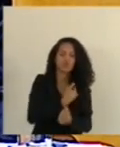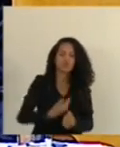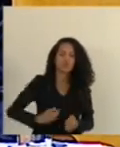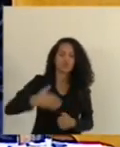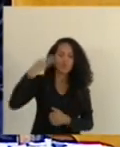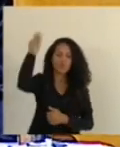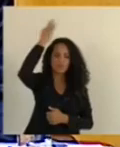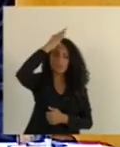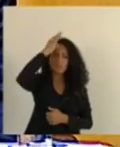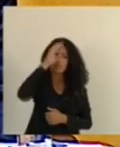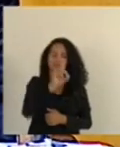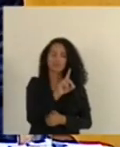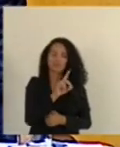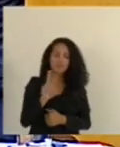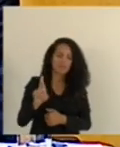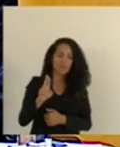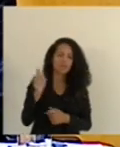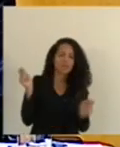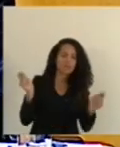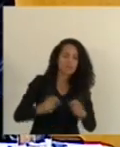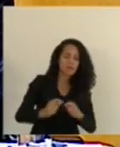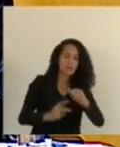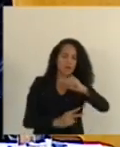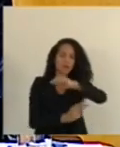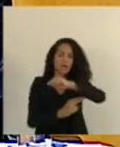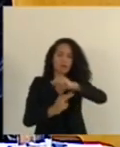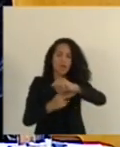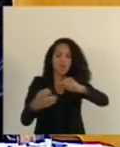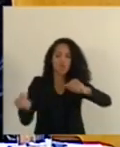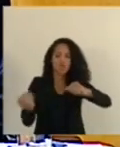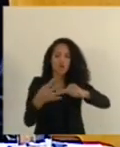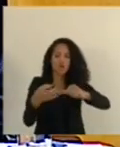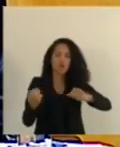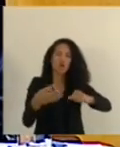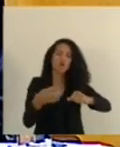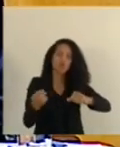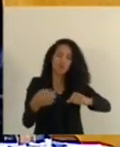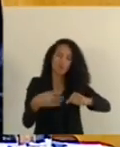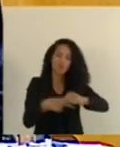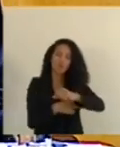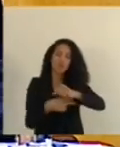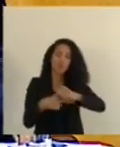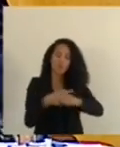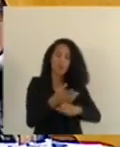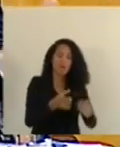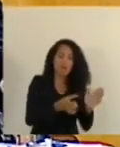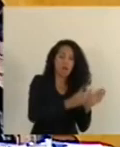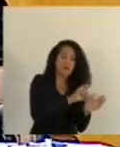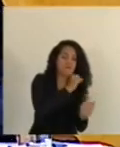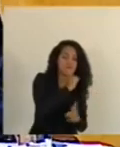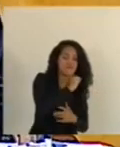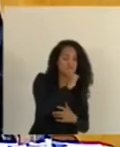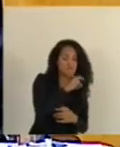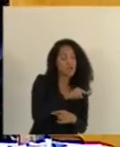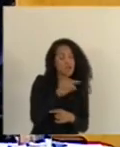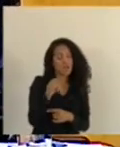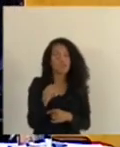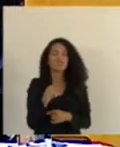através do DR para a construção de uma nova ponte muito precária atual inclusive de madeira